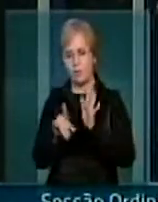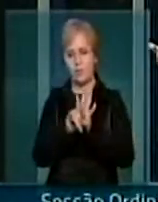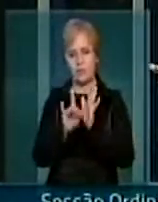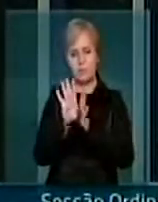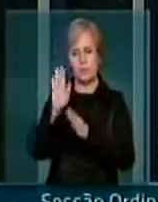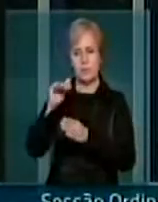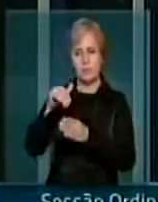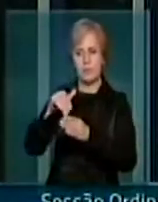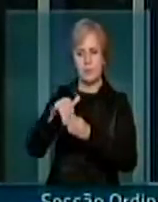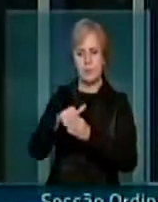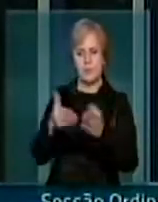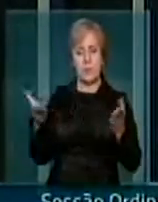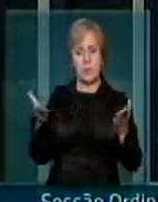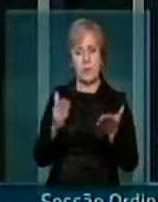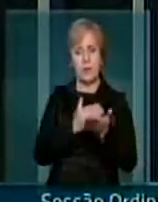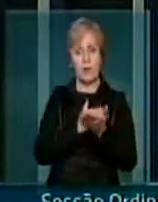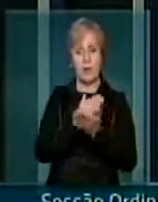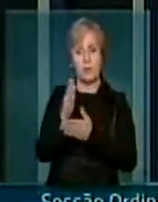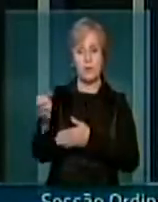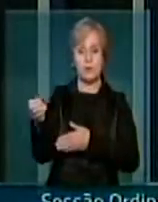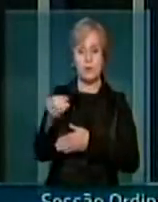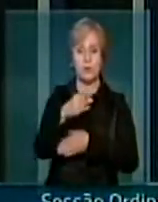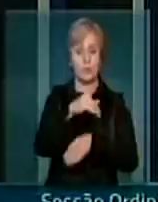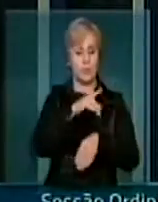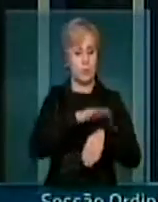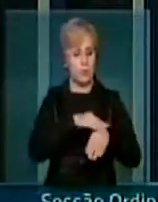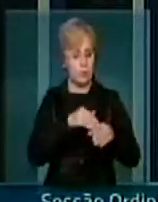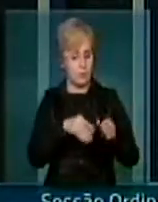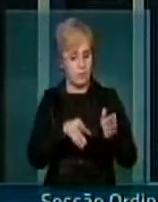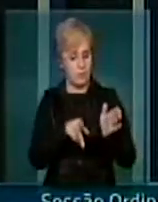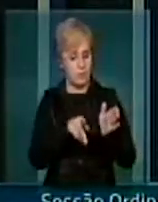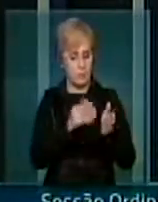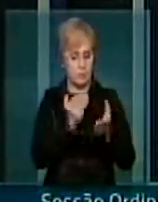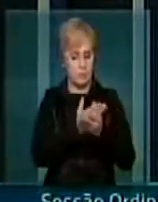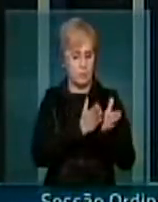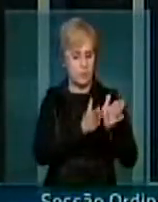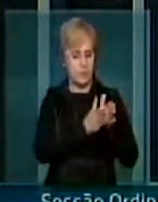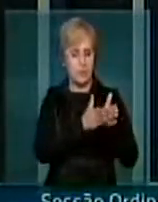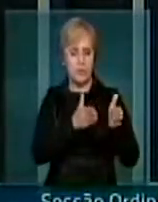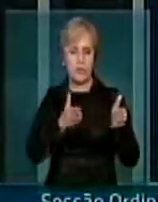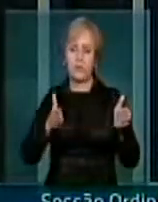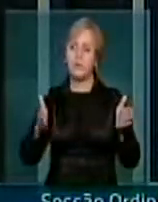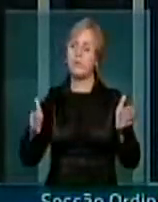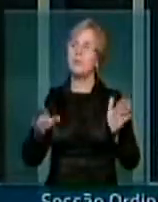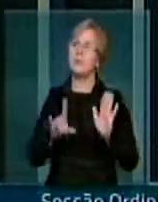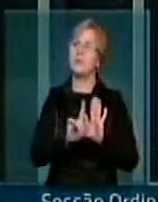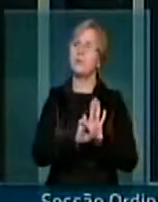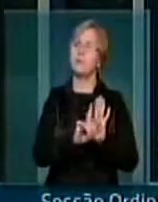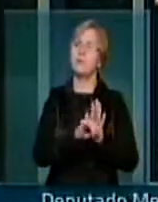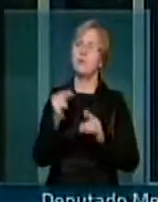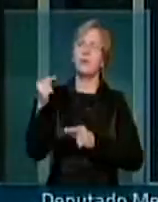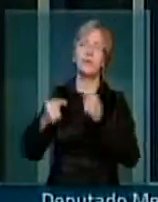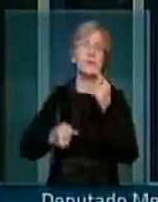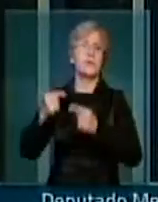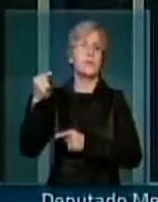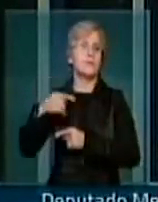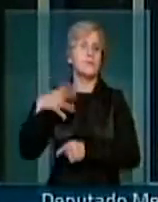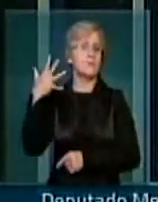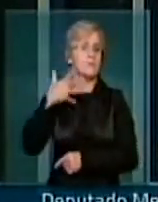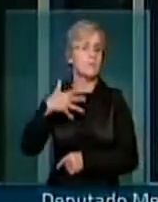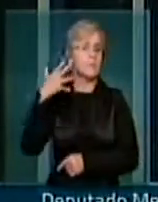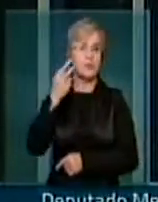inaugurando uma nova legislatura. E os principais discursos referem-se exatamente a esses dois